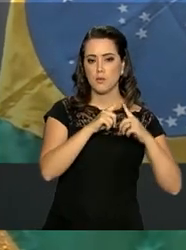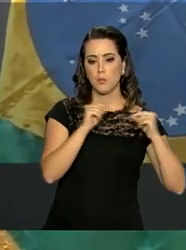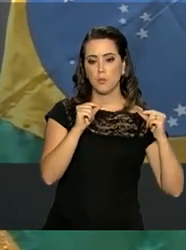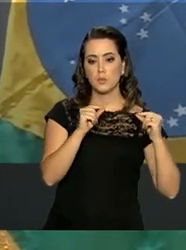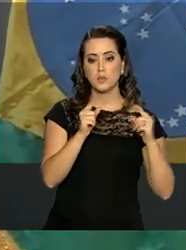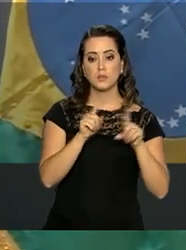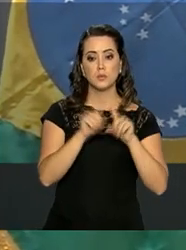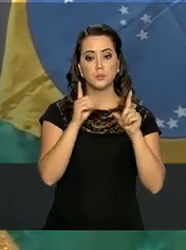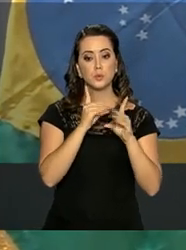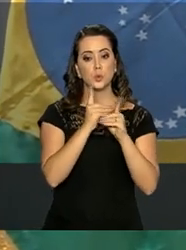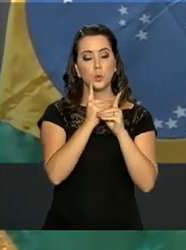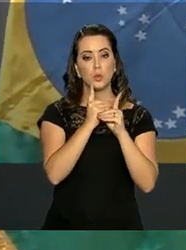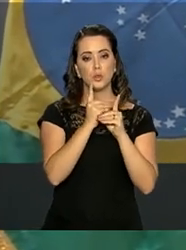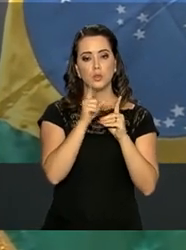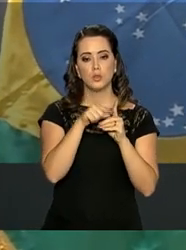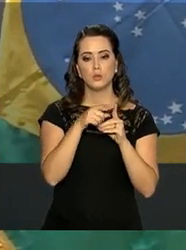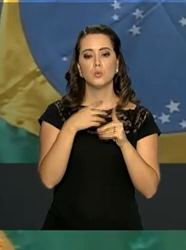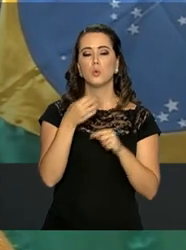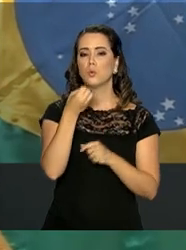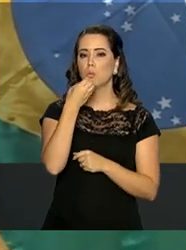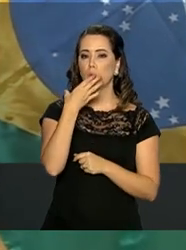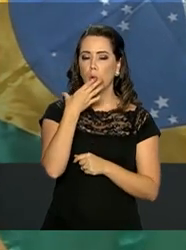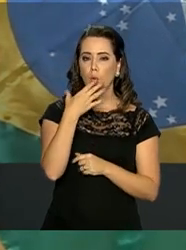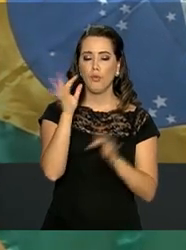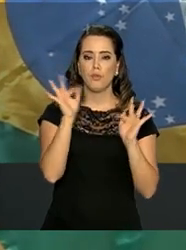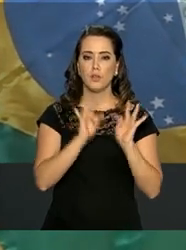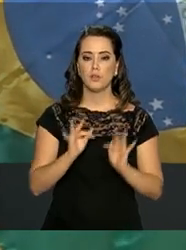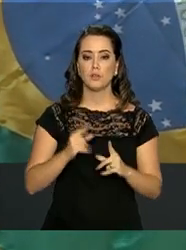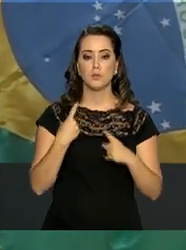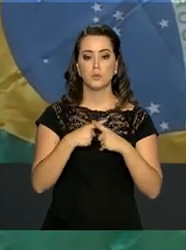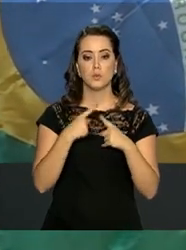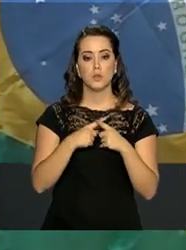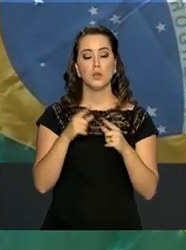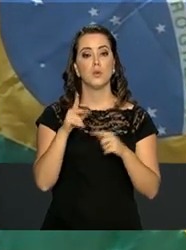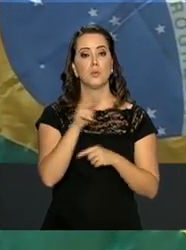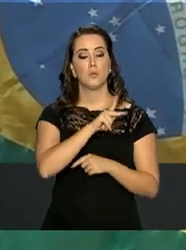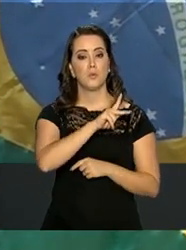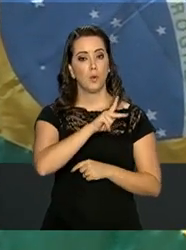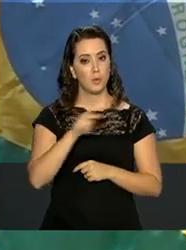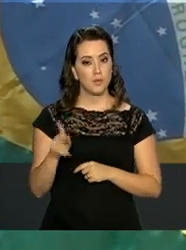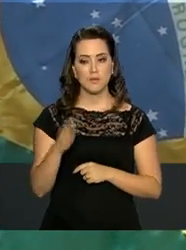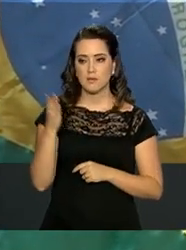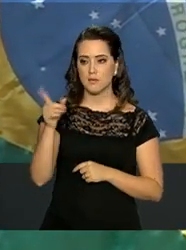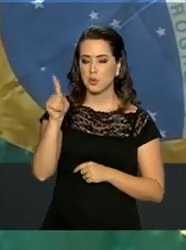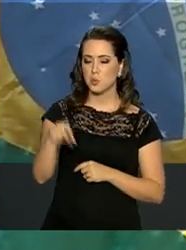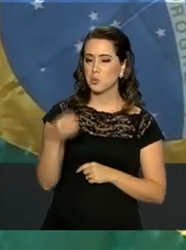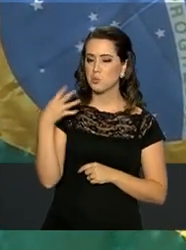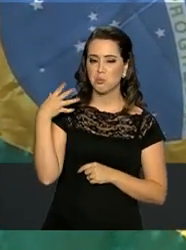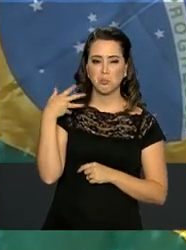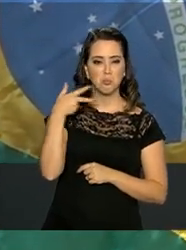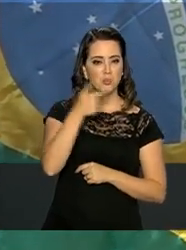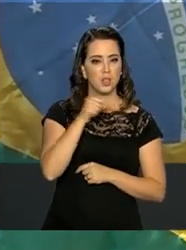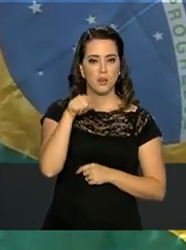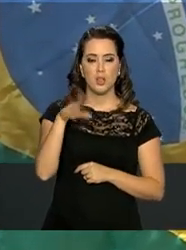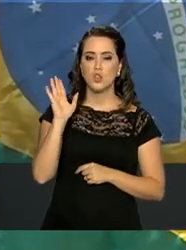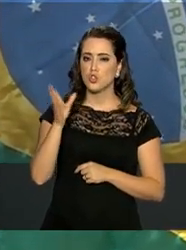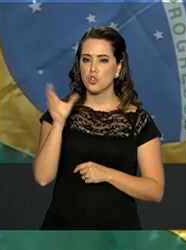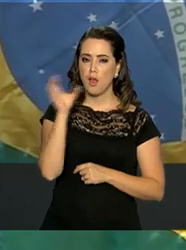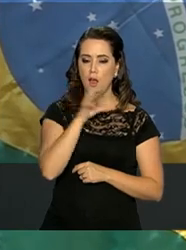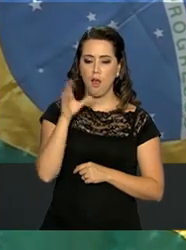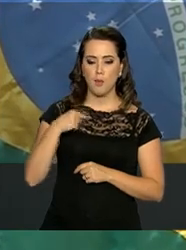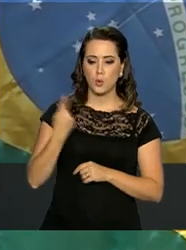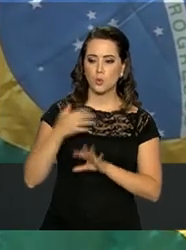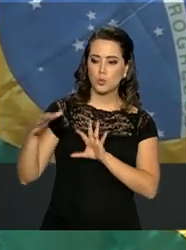e num encontro muito agradável. Até porque o presidente Pinheira tem esta capacidade extraordinária de logo nos